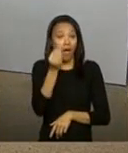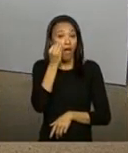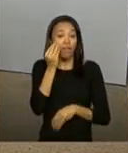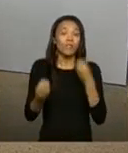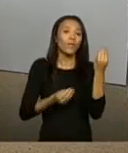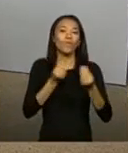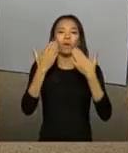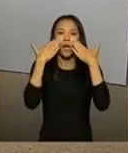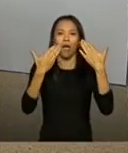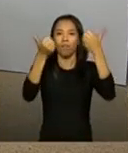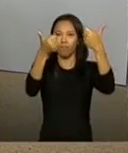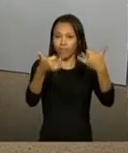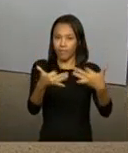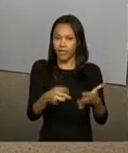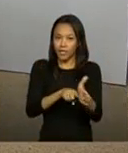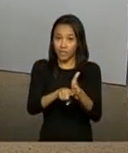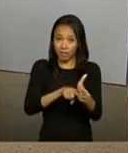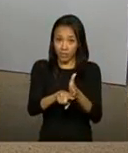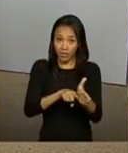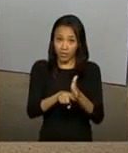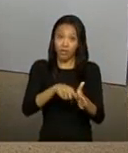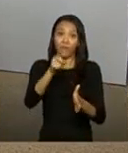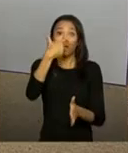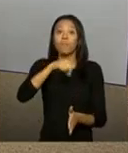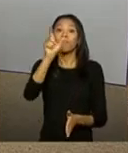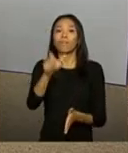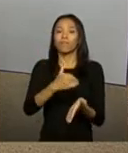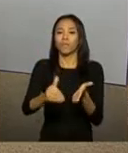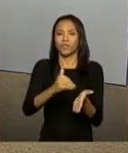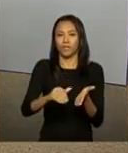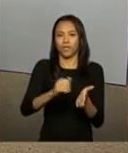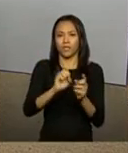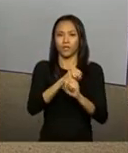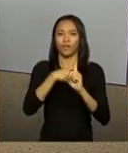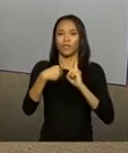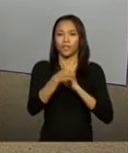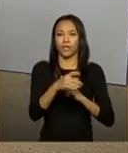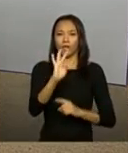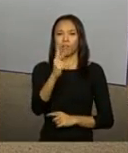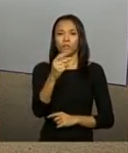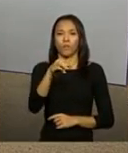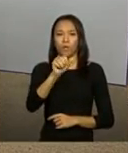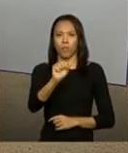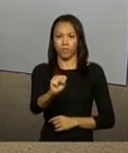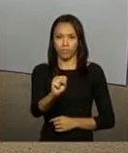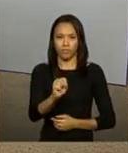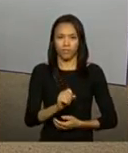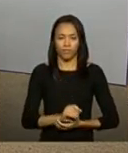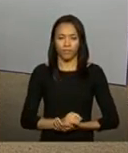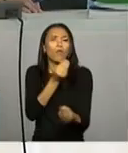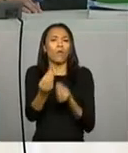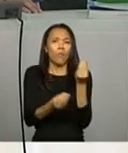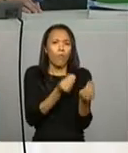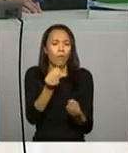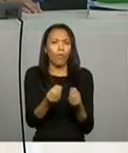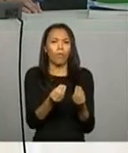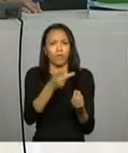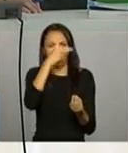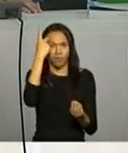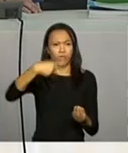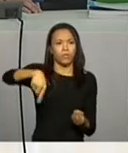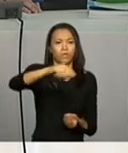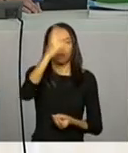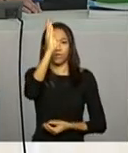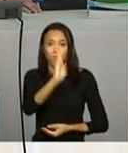agora a apresentação dos dados feita pelo ministro da Secretaria de Comunicação Social, Thomas Trauman. Essa é